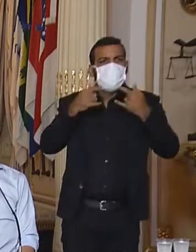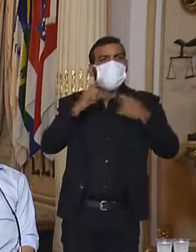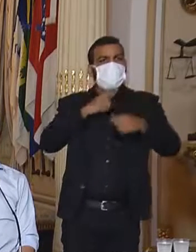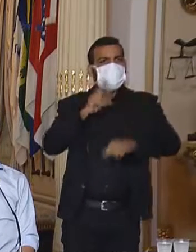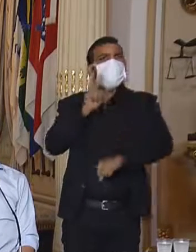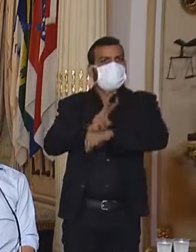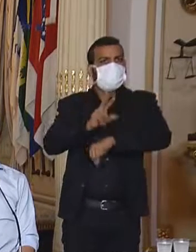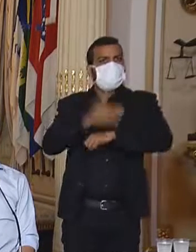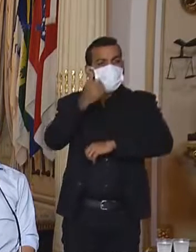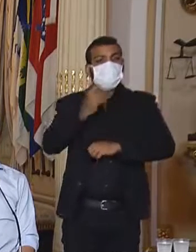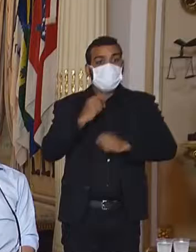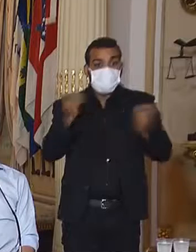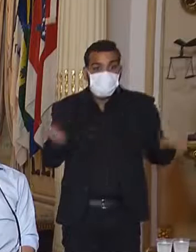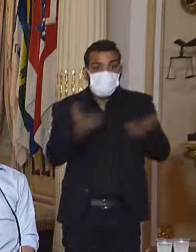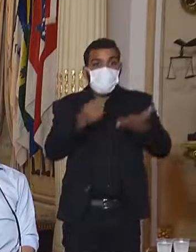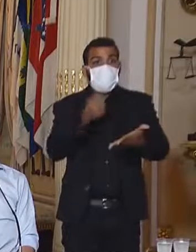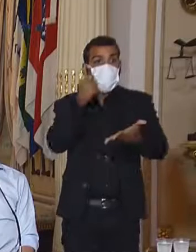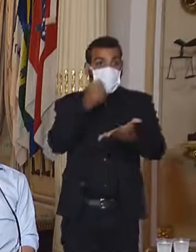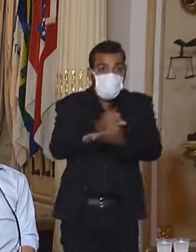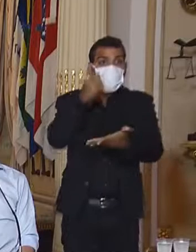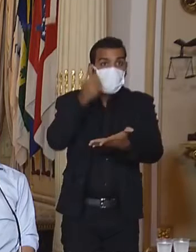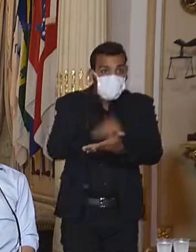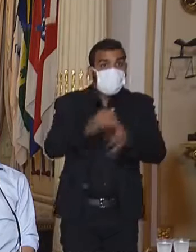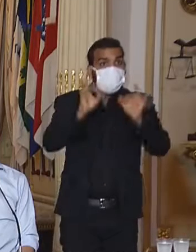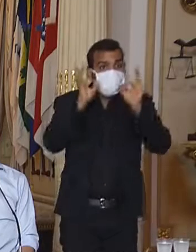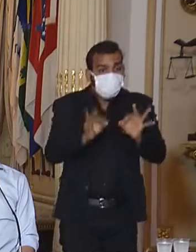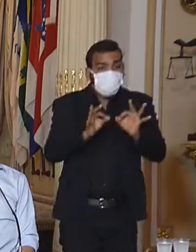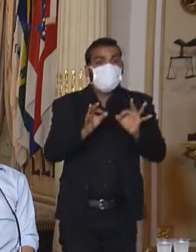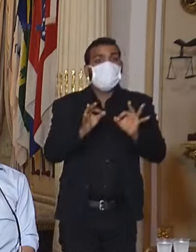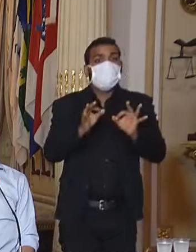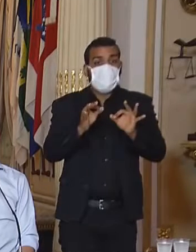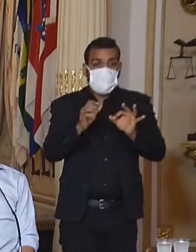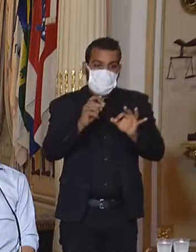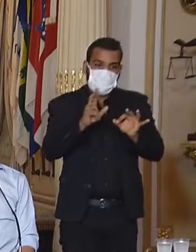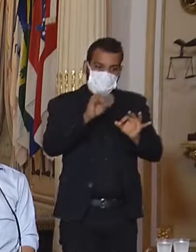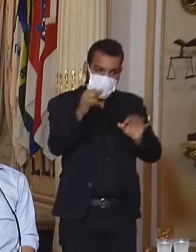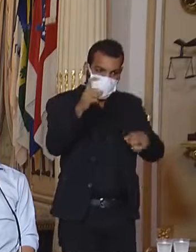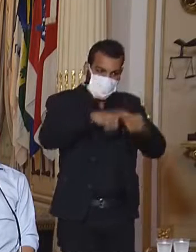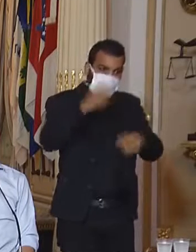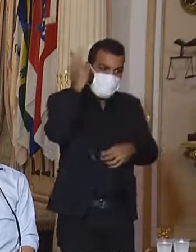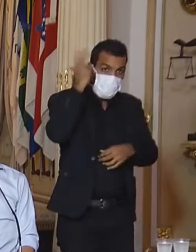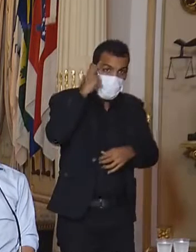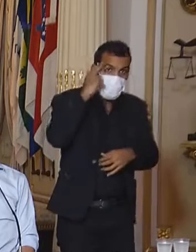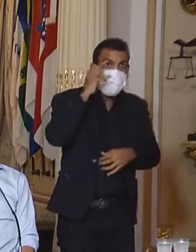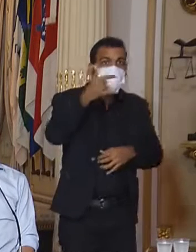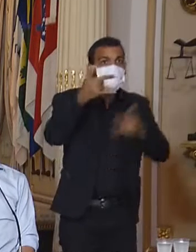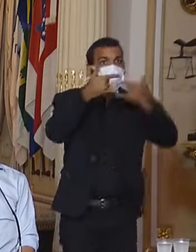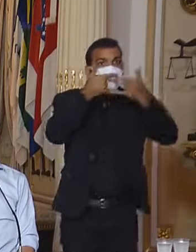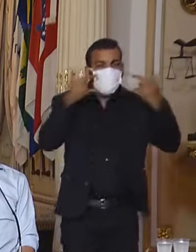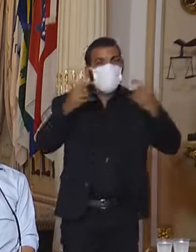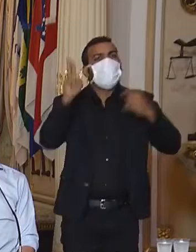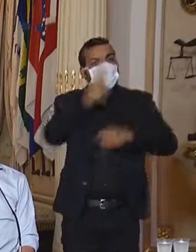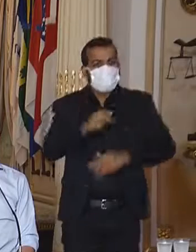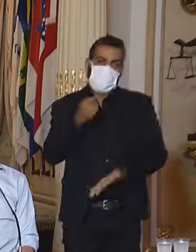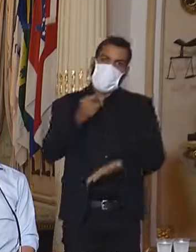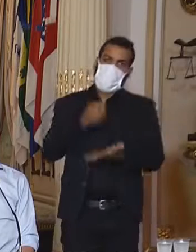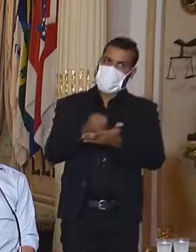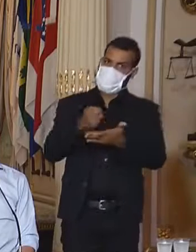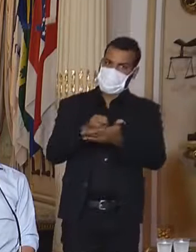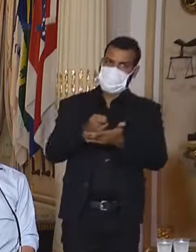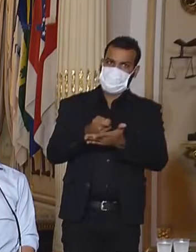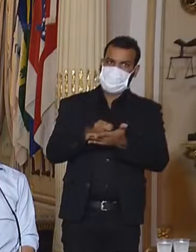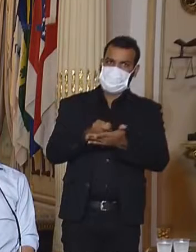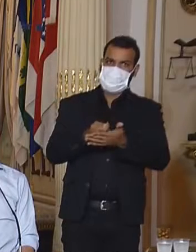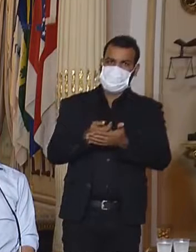tem estimulado, na verdade, é obrigatório hoje para o retorno das atividades, para sair de casa, que as pessoas utilizem a